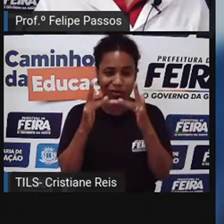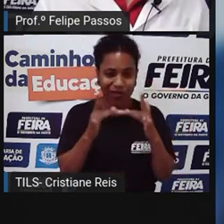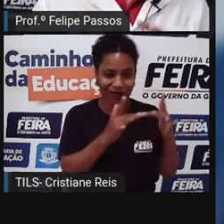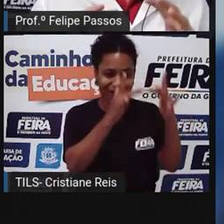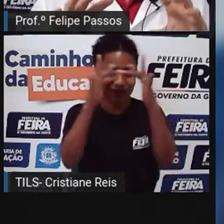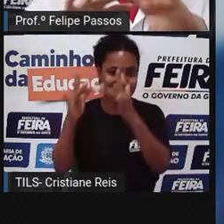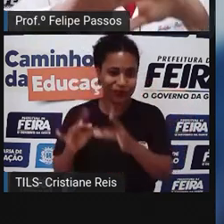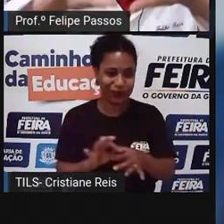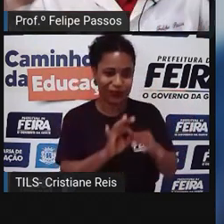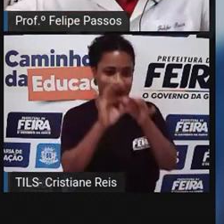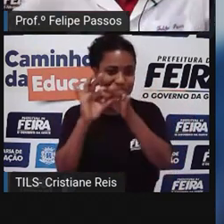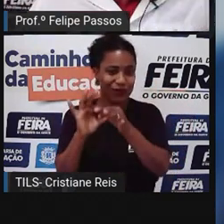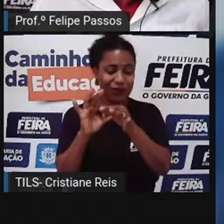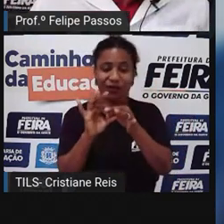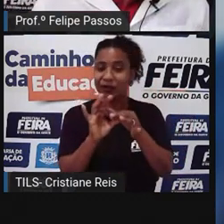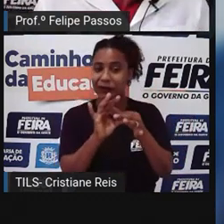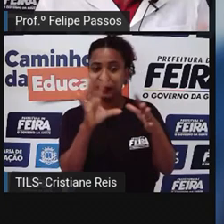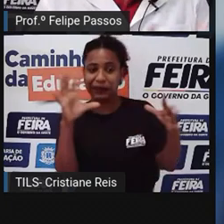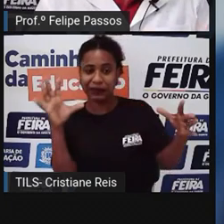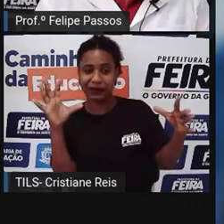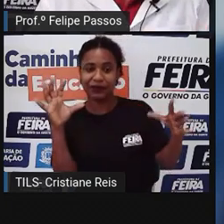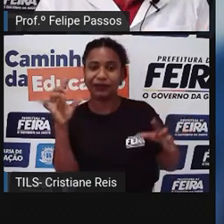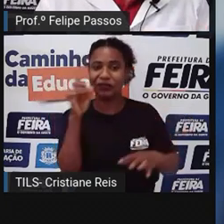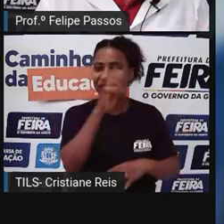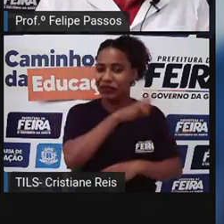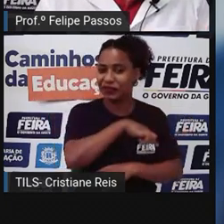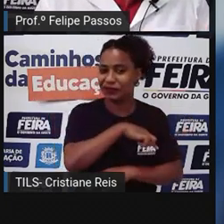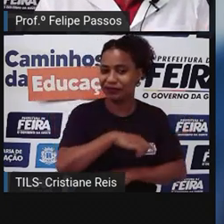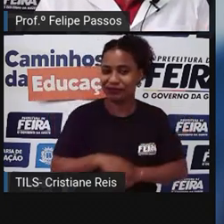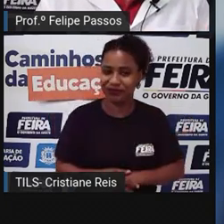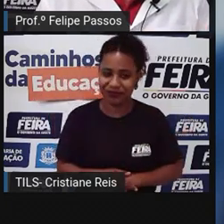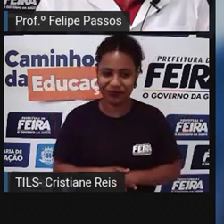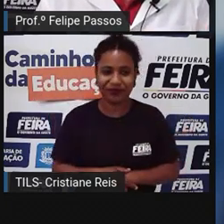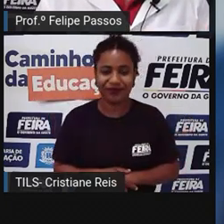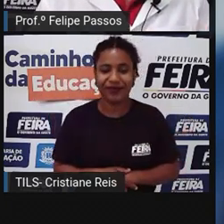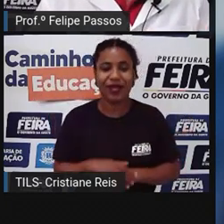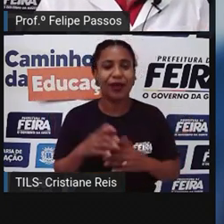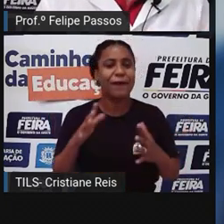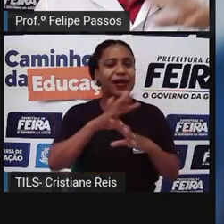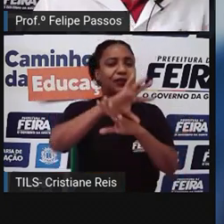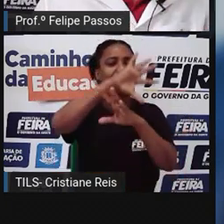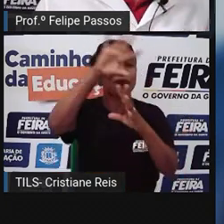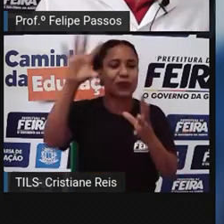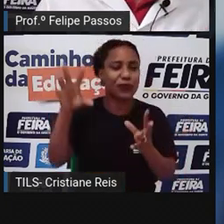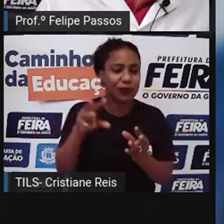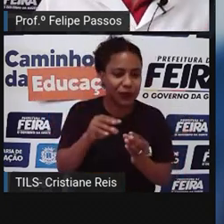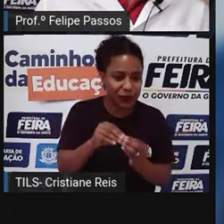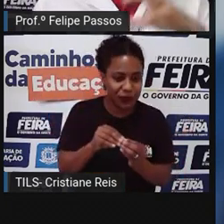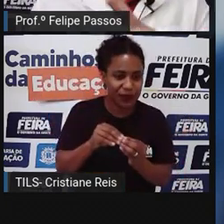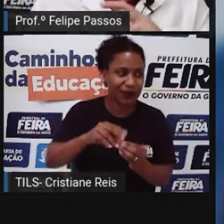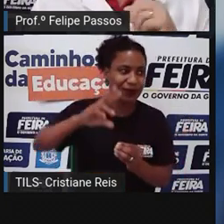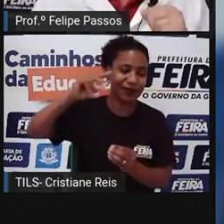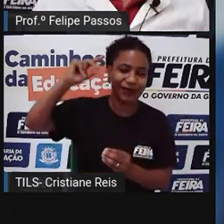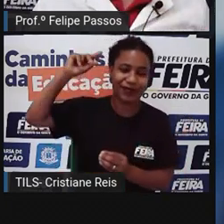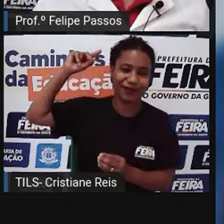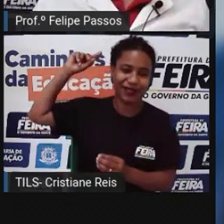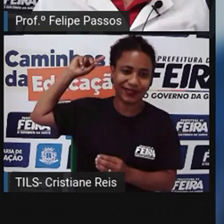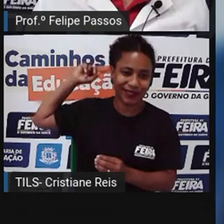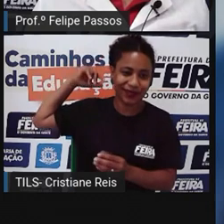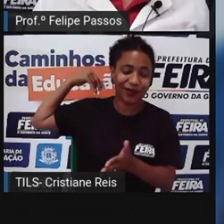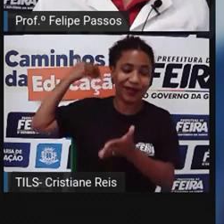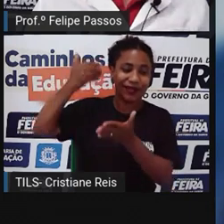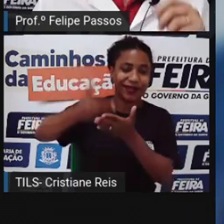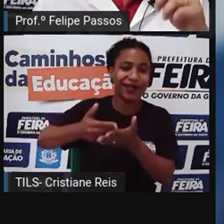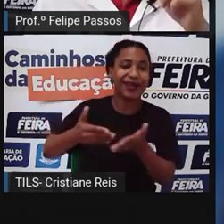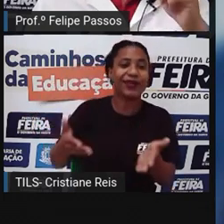digital. E o que é que eu quero dizer com todo esse apanhado histórico que eu fiz aqui? Desde o homem da caverna até a revolução